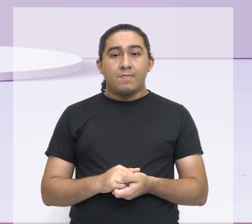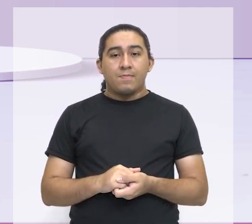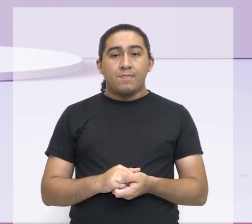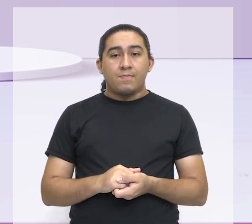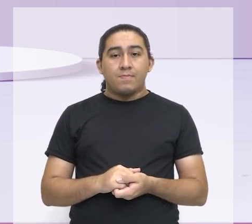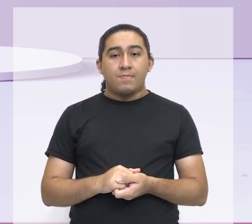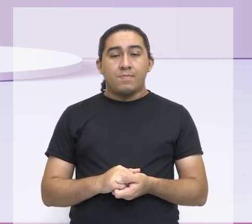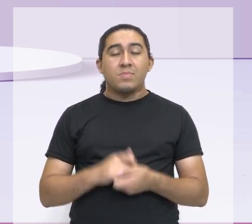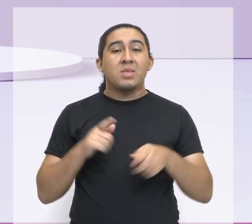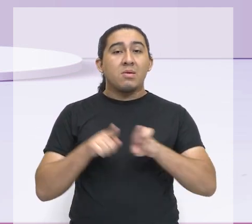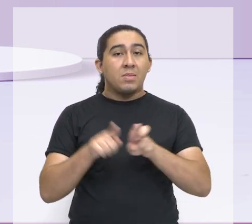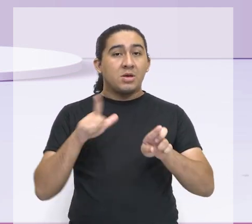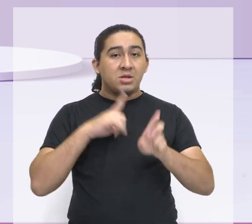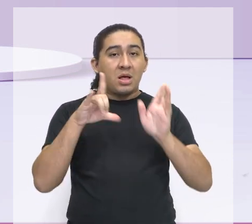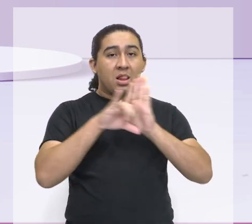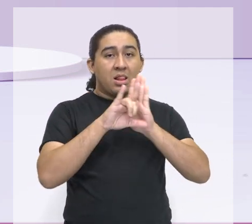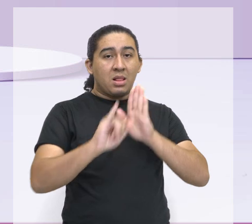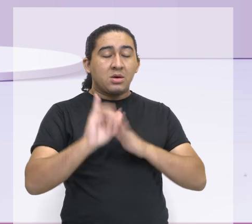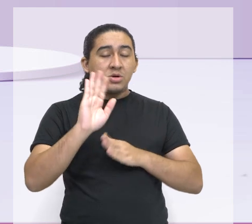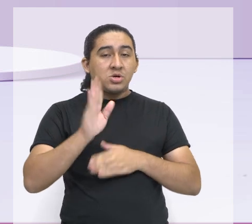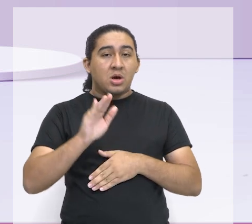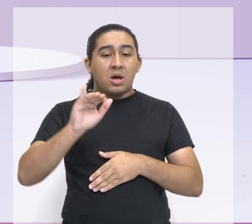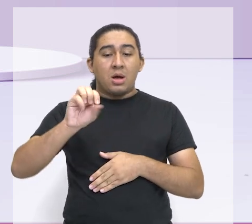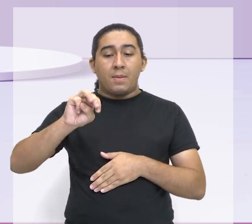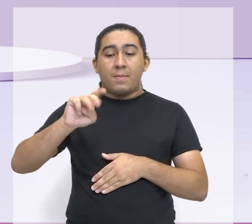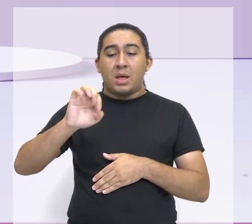ter a lei Maria da Penha, que protege contra